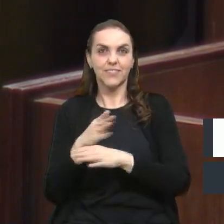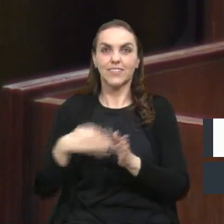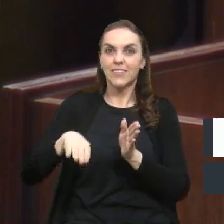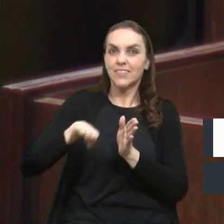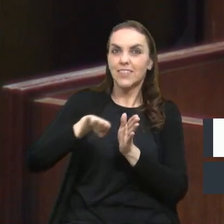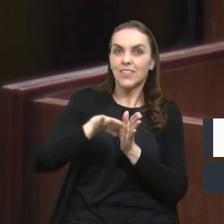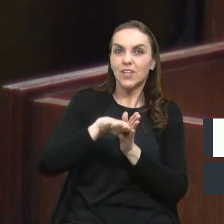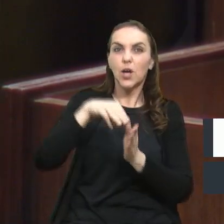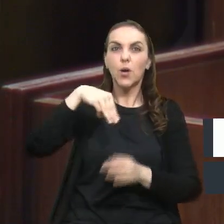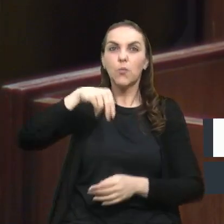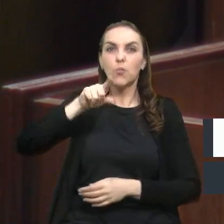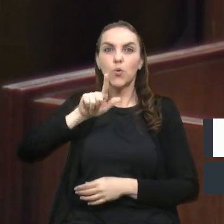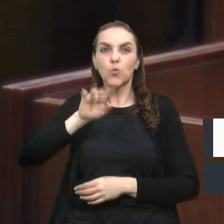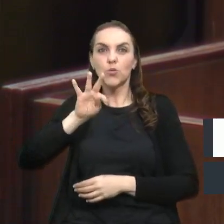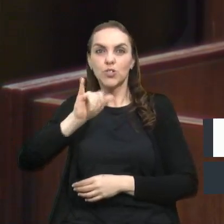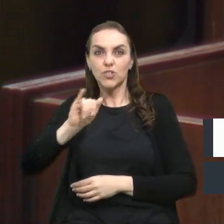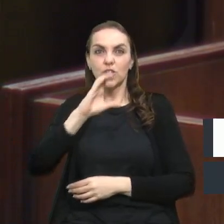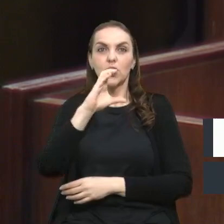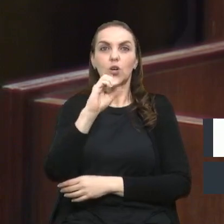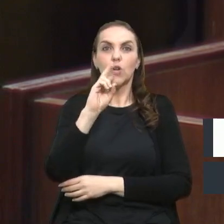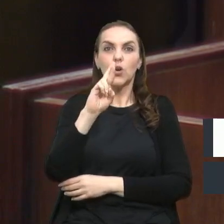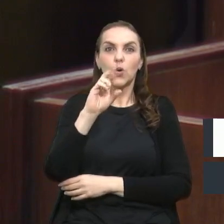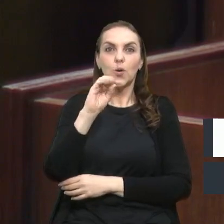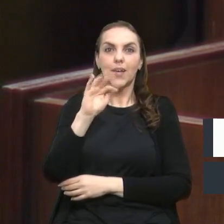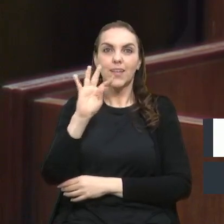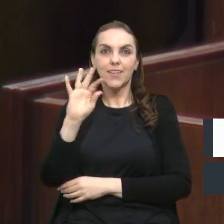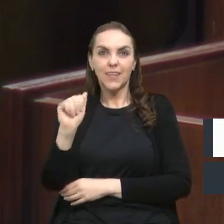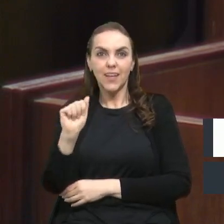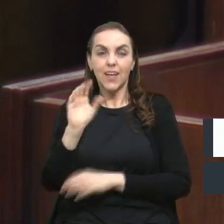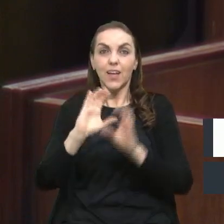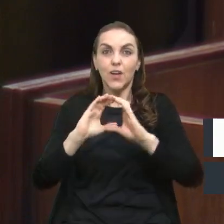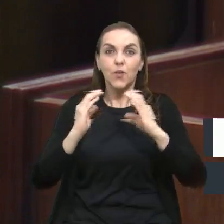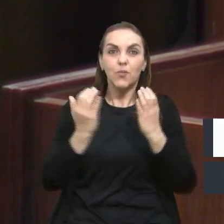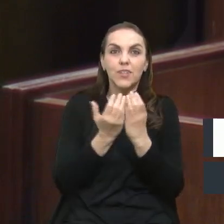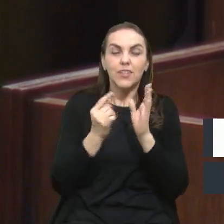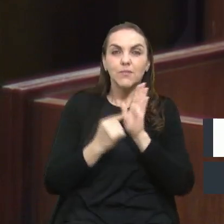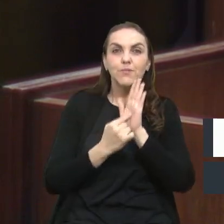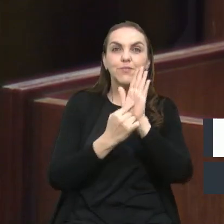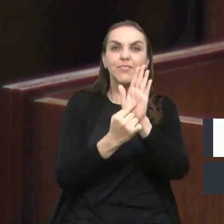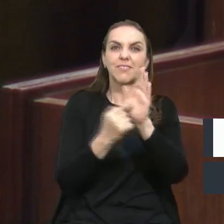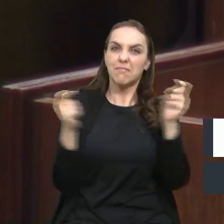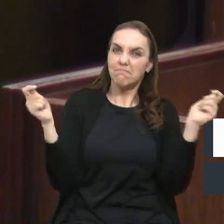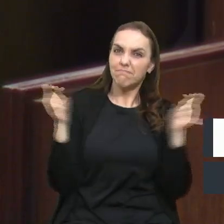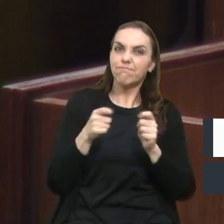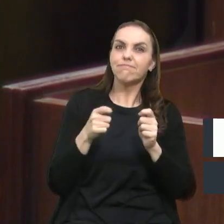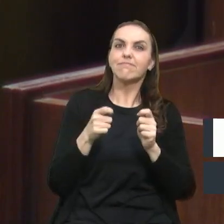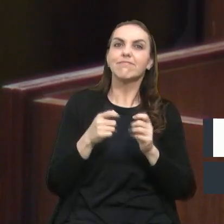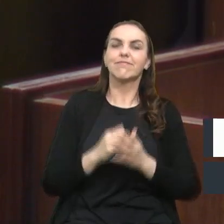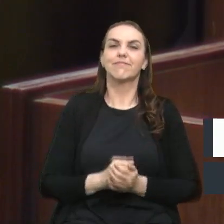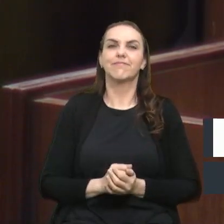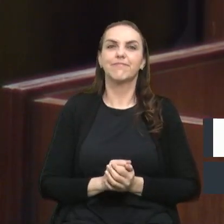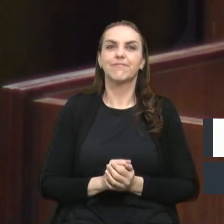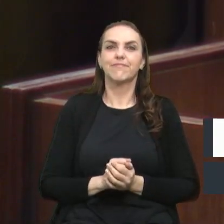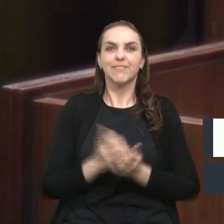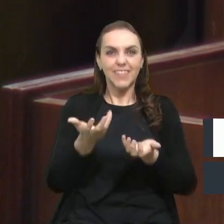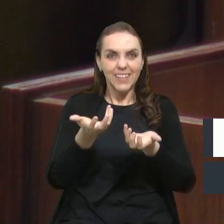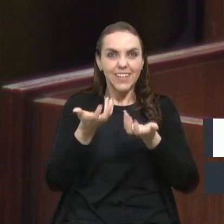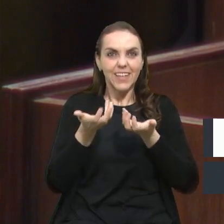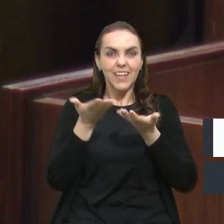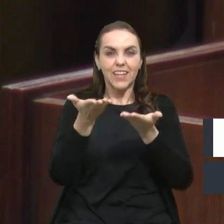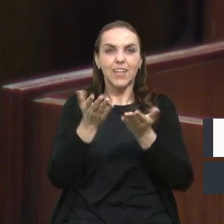Multimercados Croata, nossa comunidade mostrará o seu potencial. Teremos lá